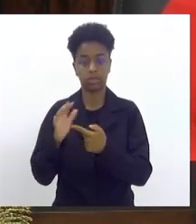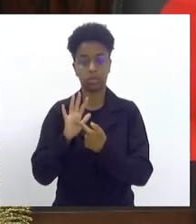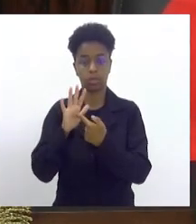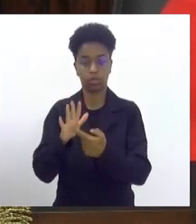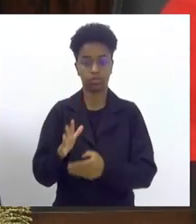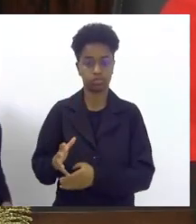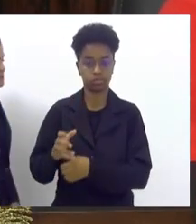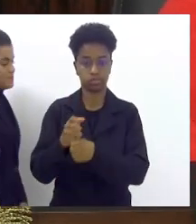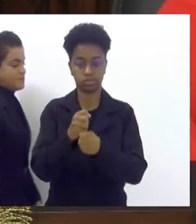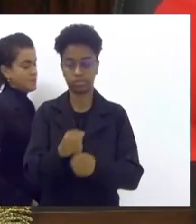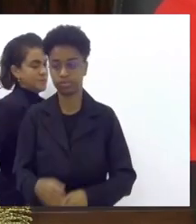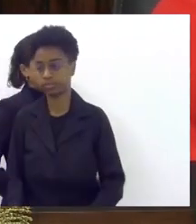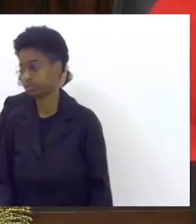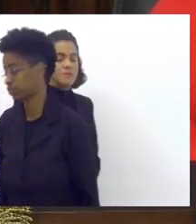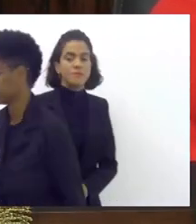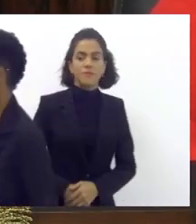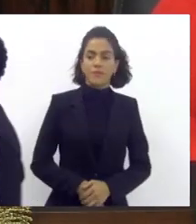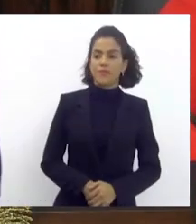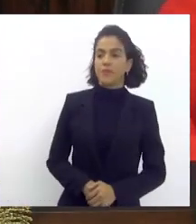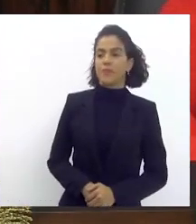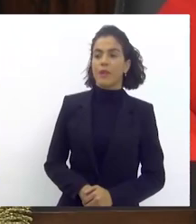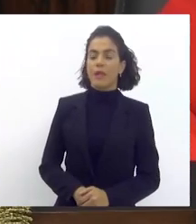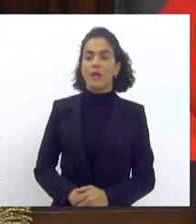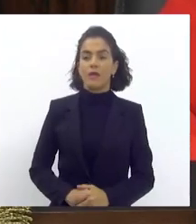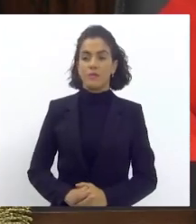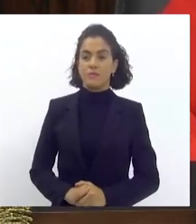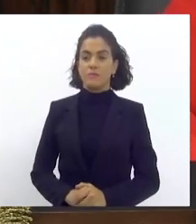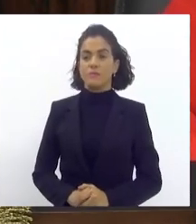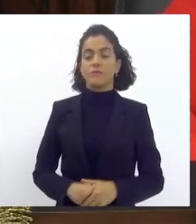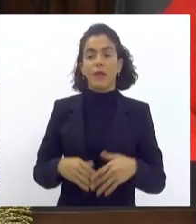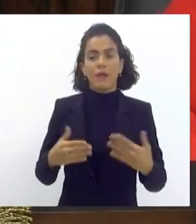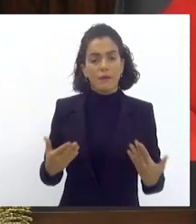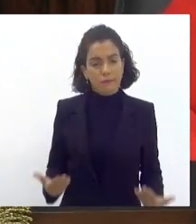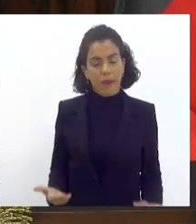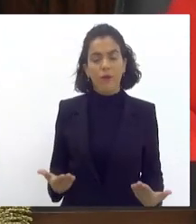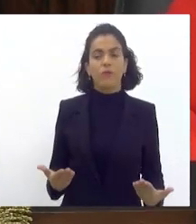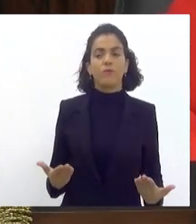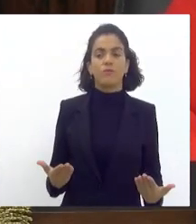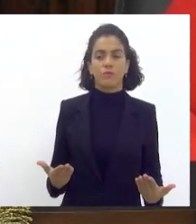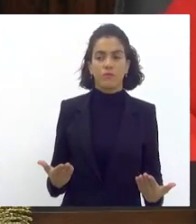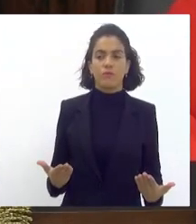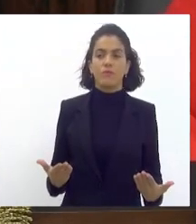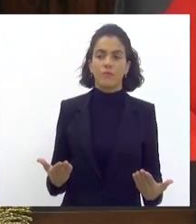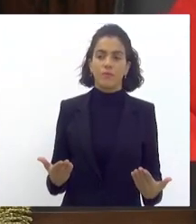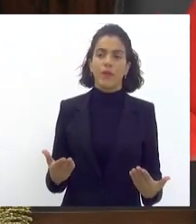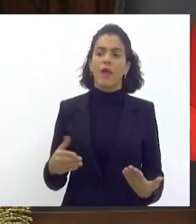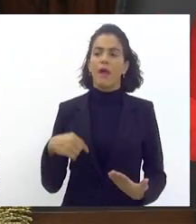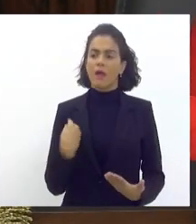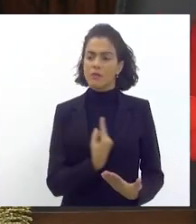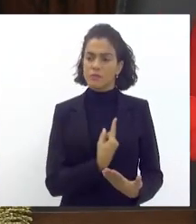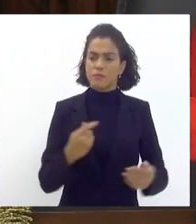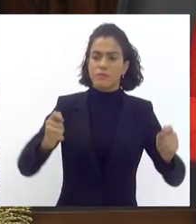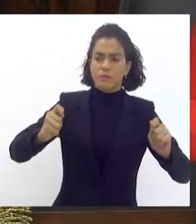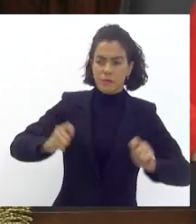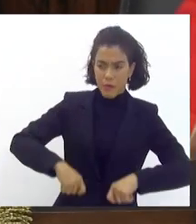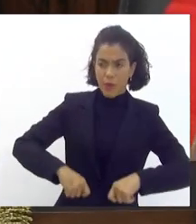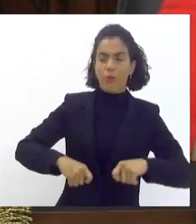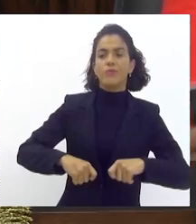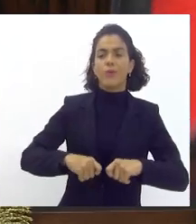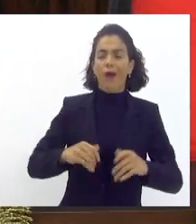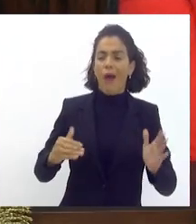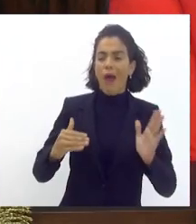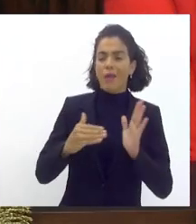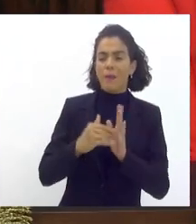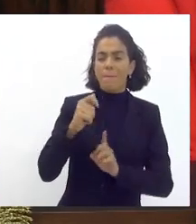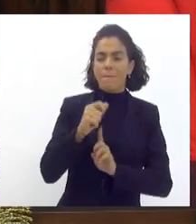desses recursos aportados então com isso a gente tem condições de até o